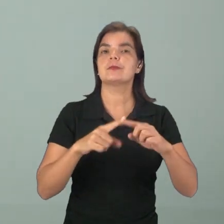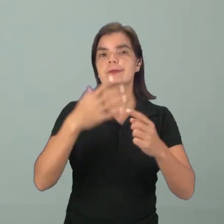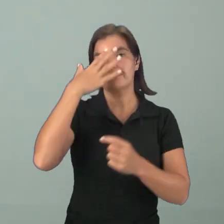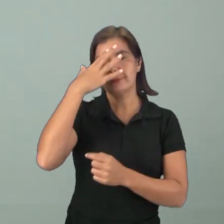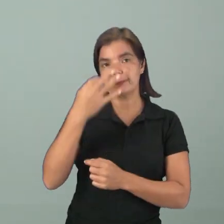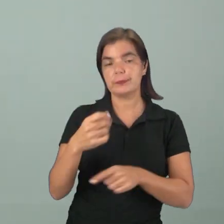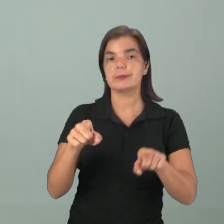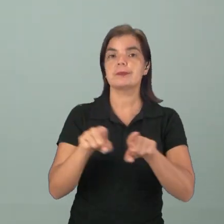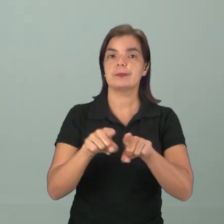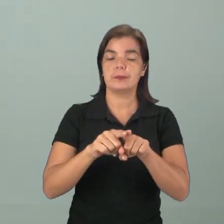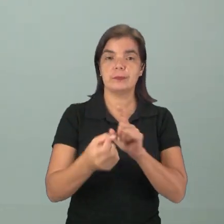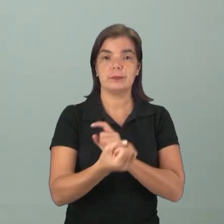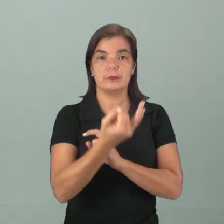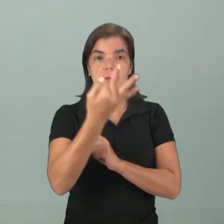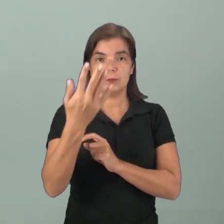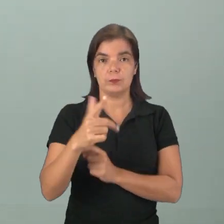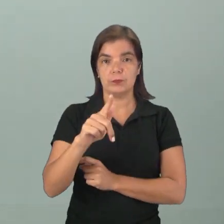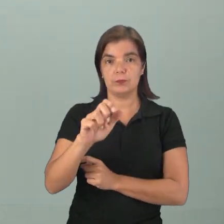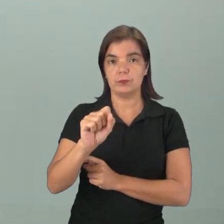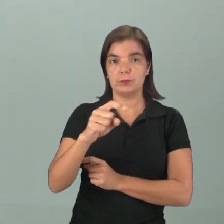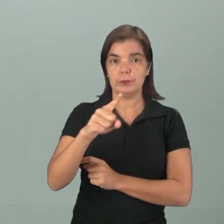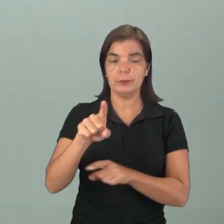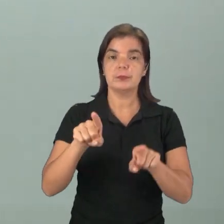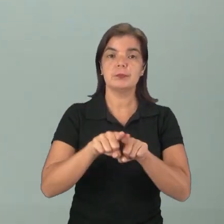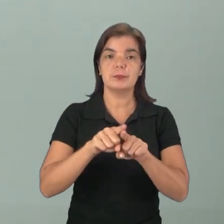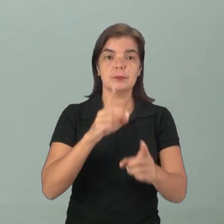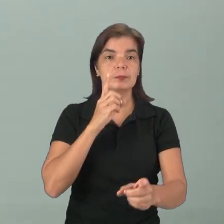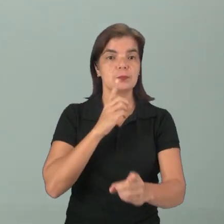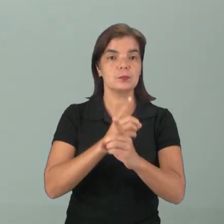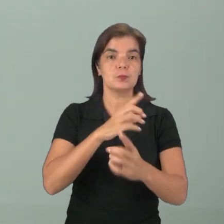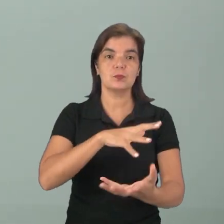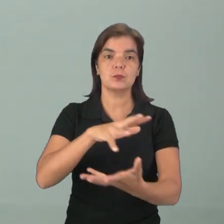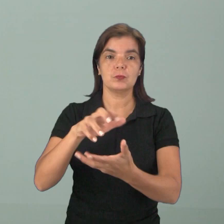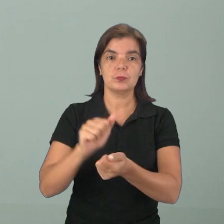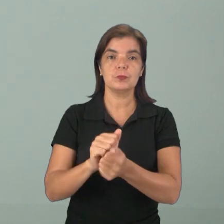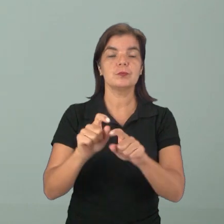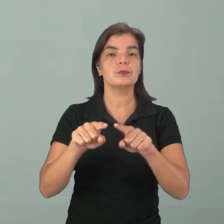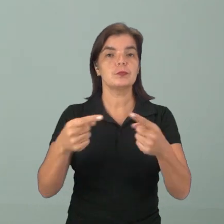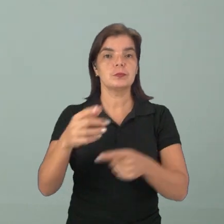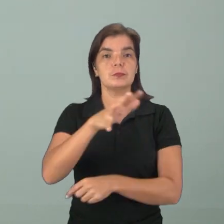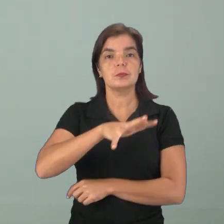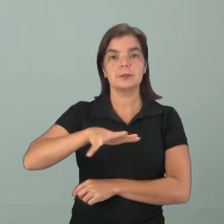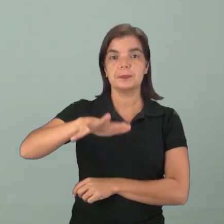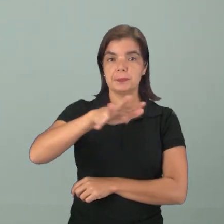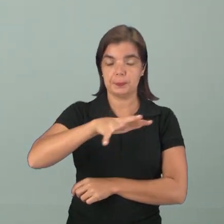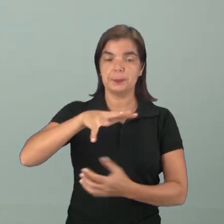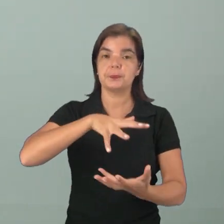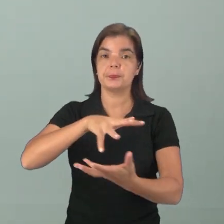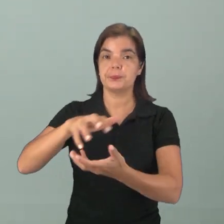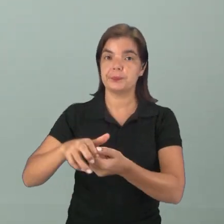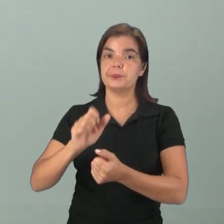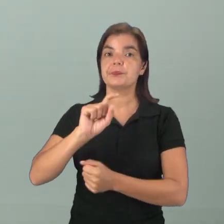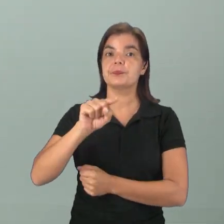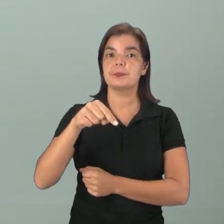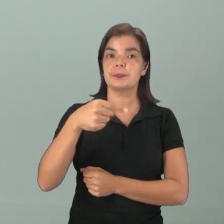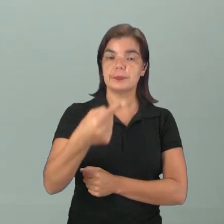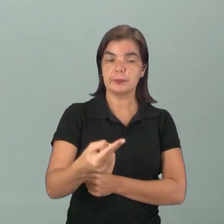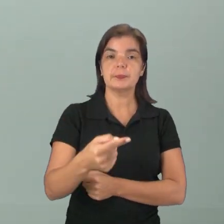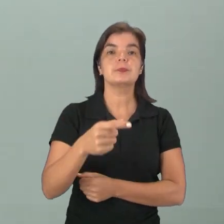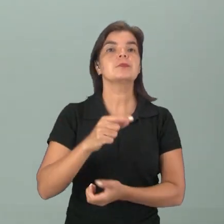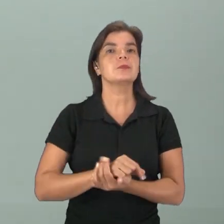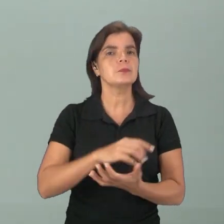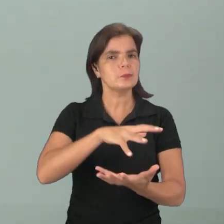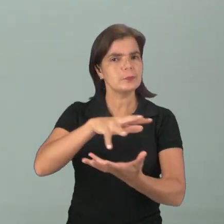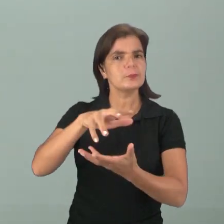justamente pela grande quantidade de gases encontrados nesses planetas. Além disso, a maioria dos planetas que vem depois, eles